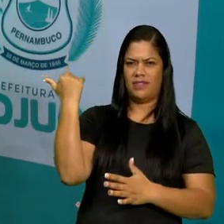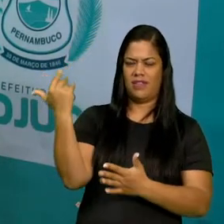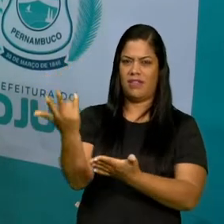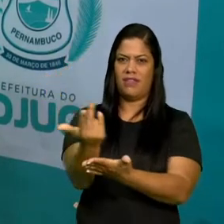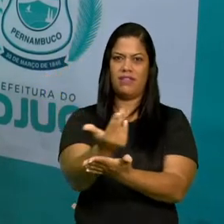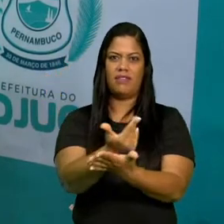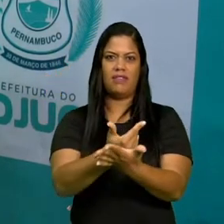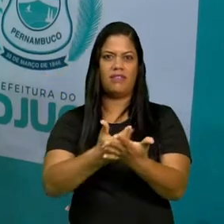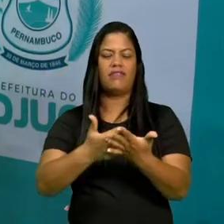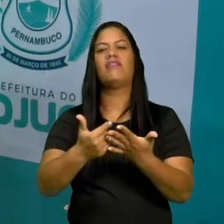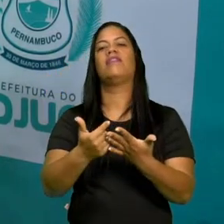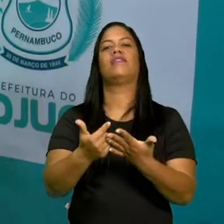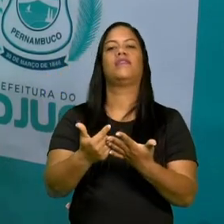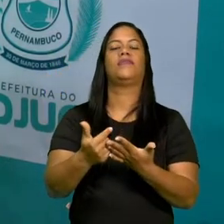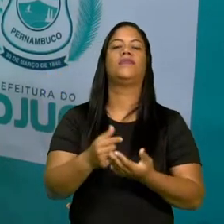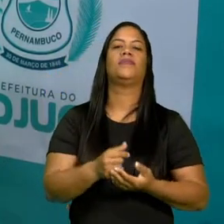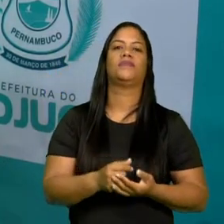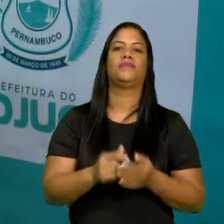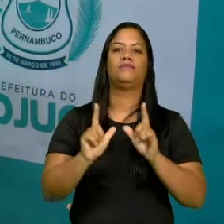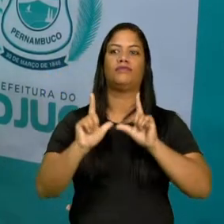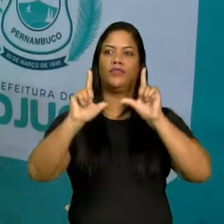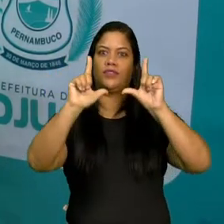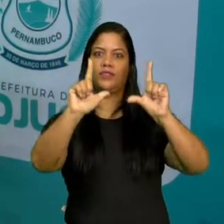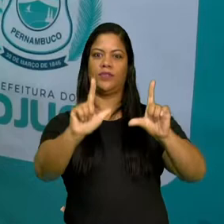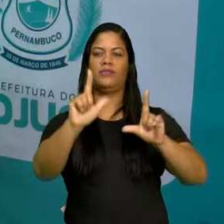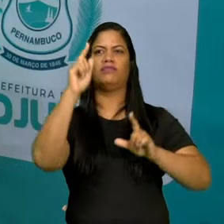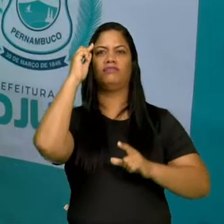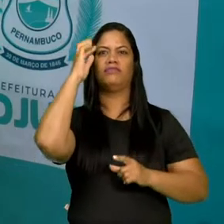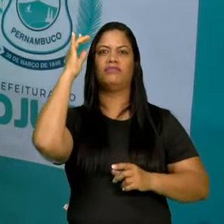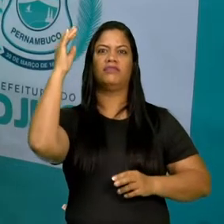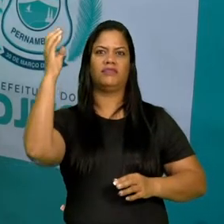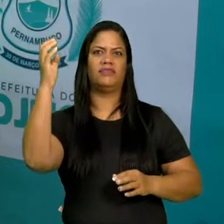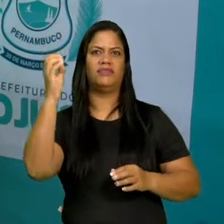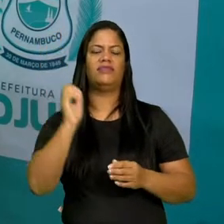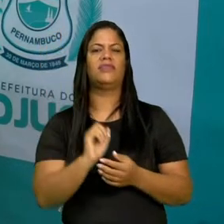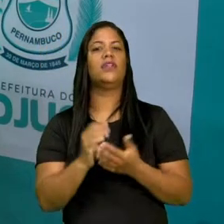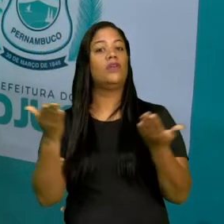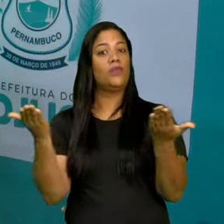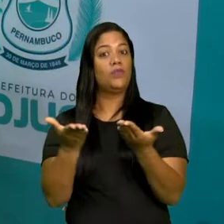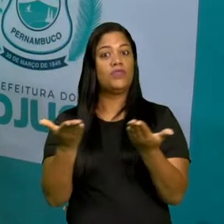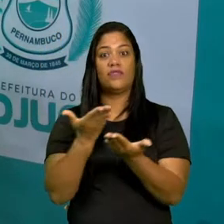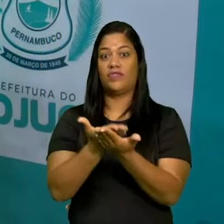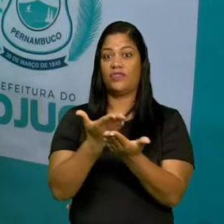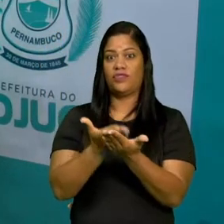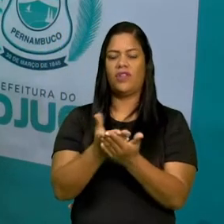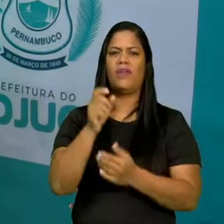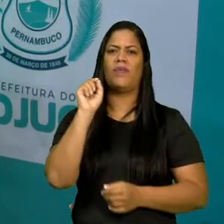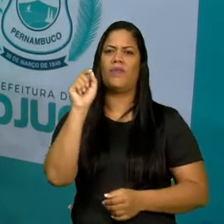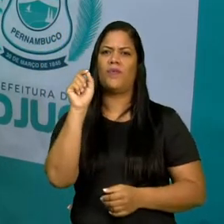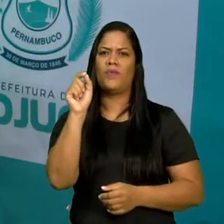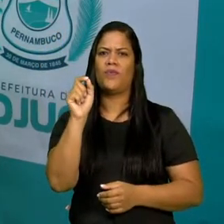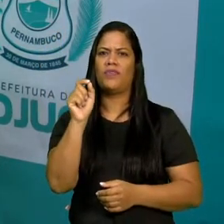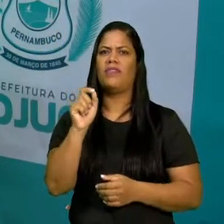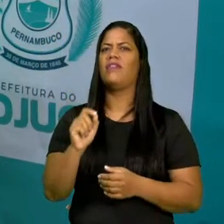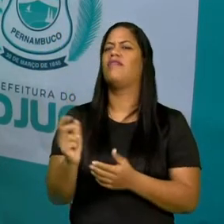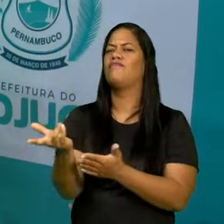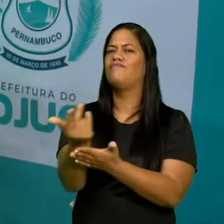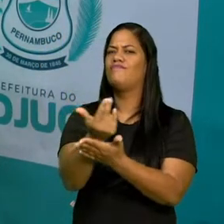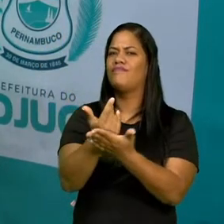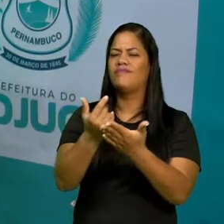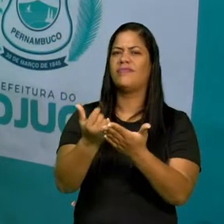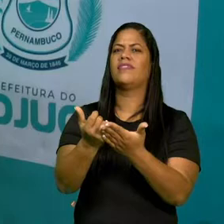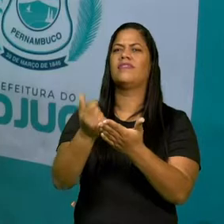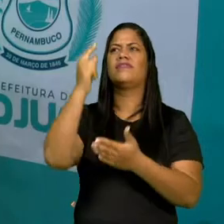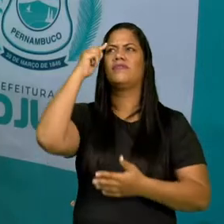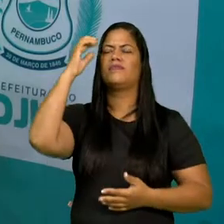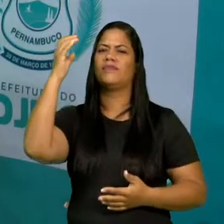quadros abstratos, e hoje a gente vai ver um pouco sobre o que é uma forma abstrata.